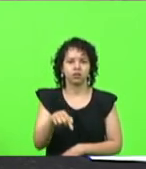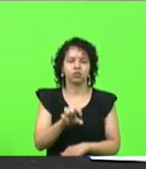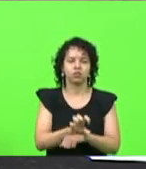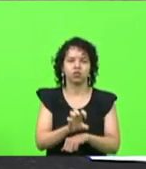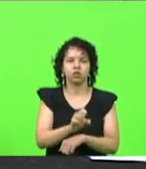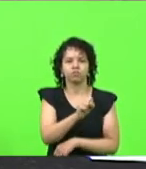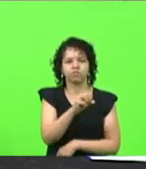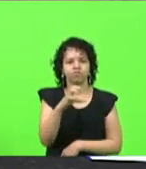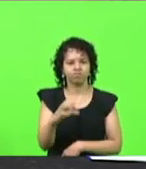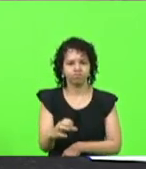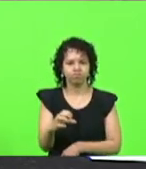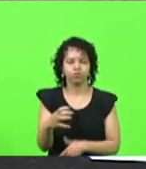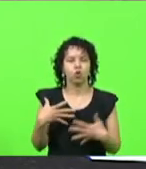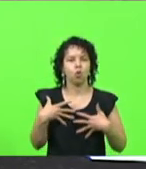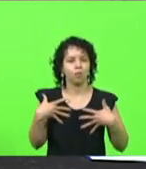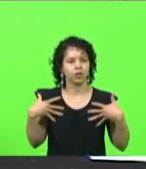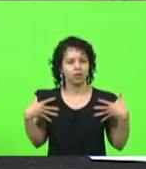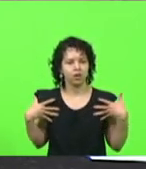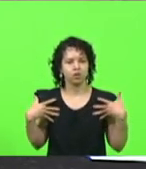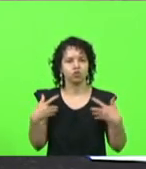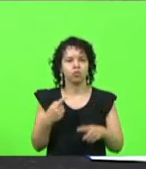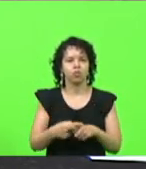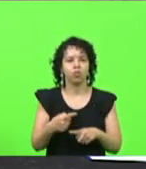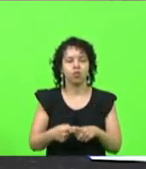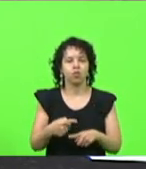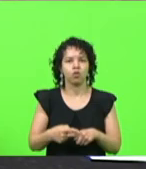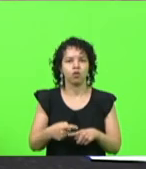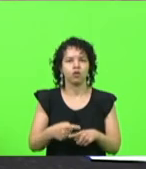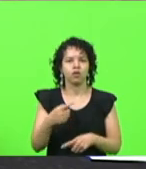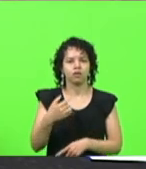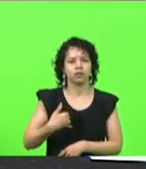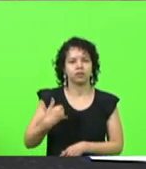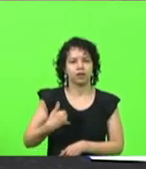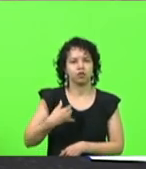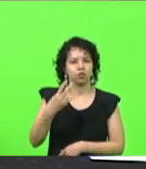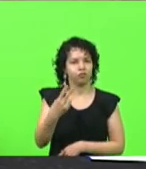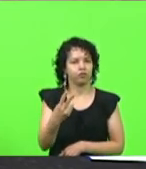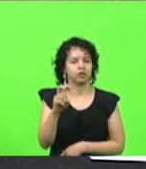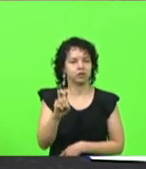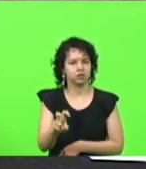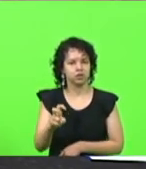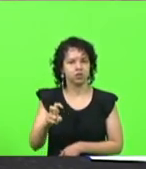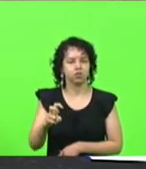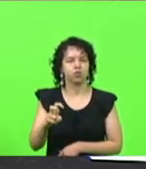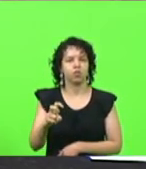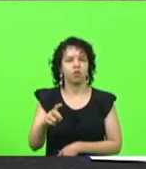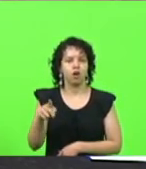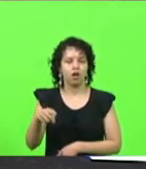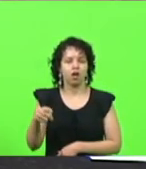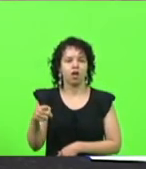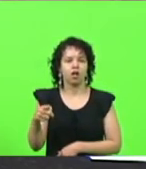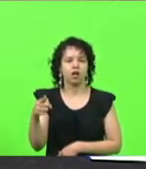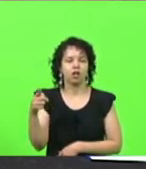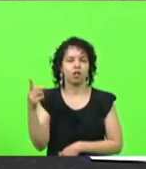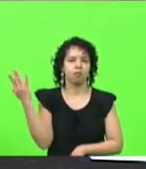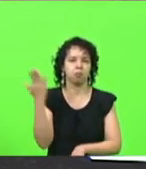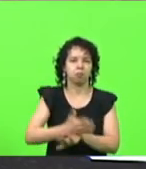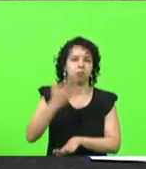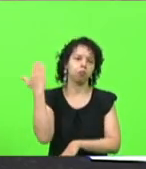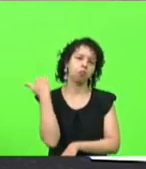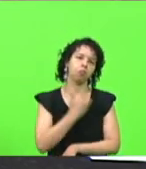aos 25 anos, como disse, foi decapitada por causa da sua fé.